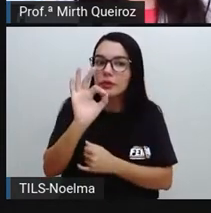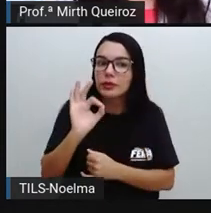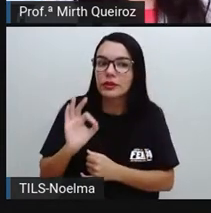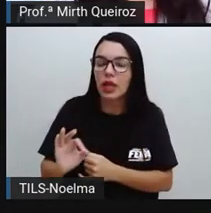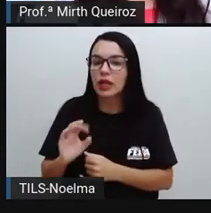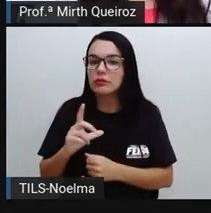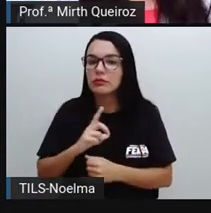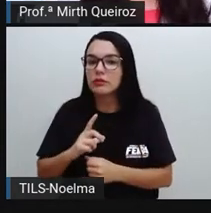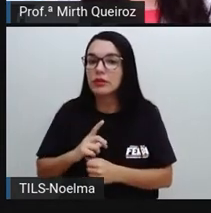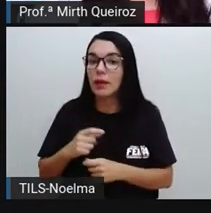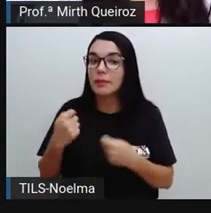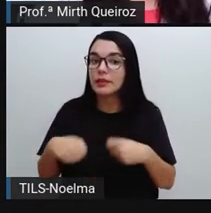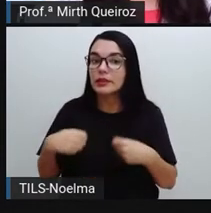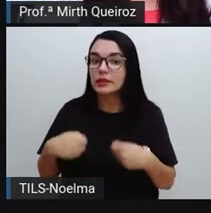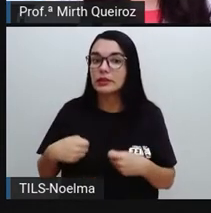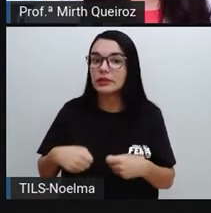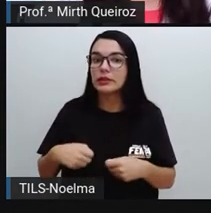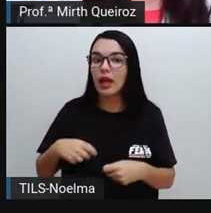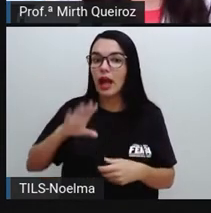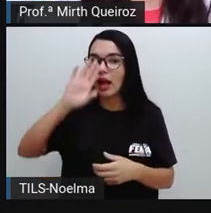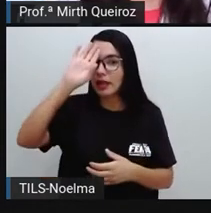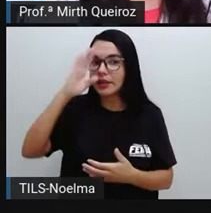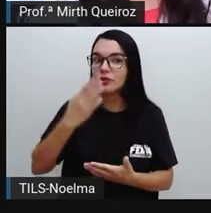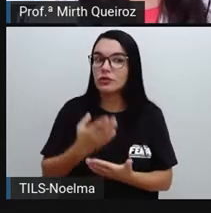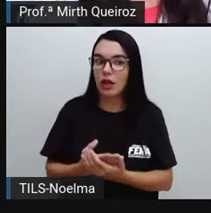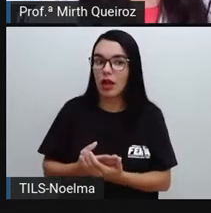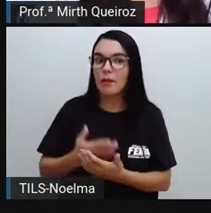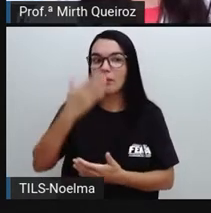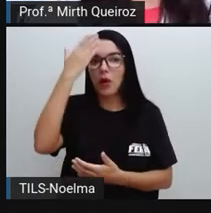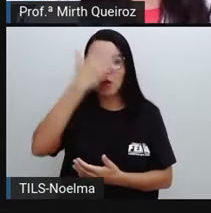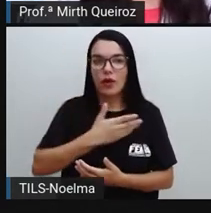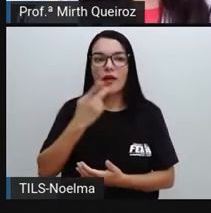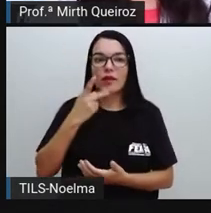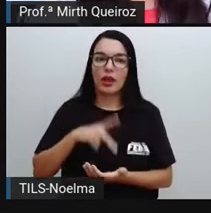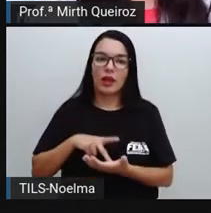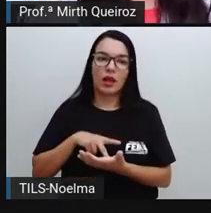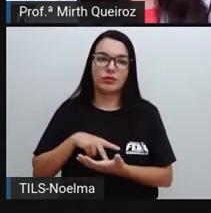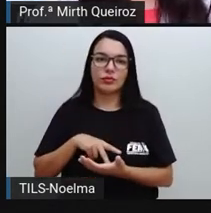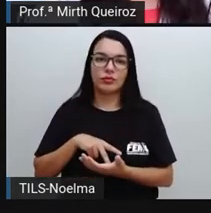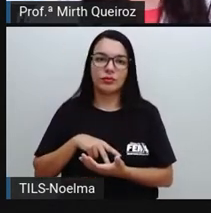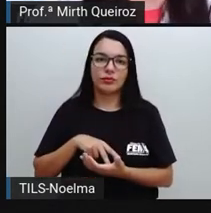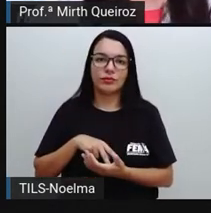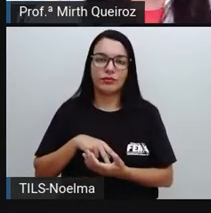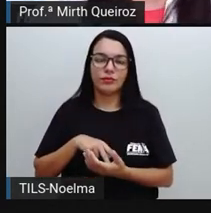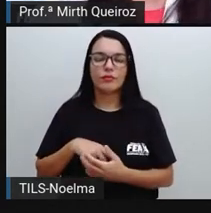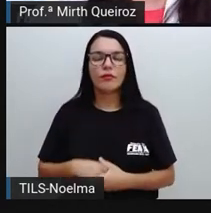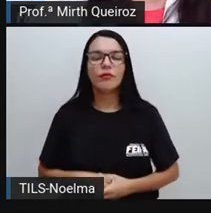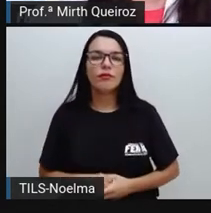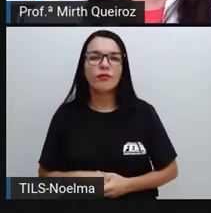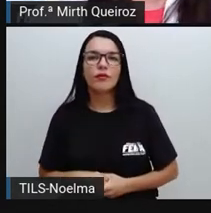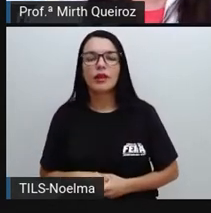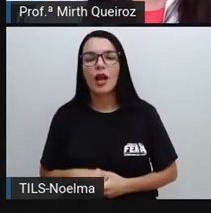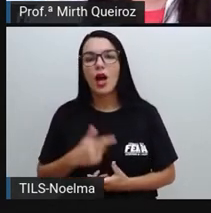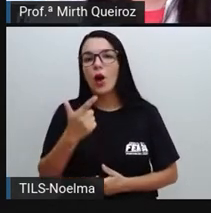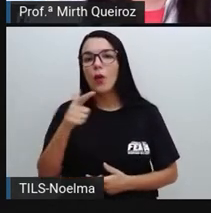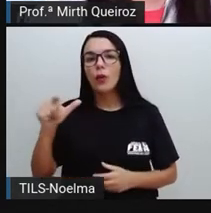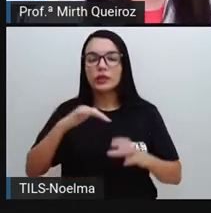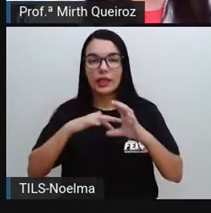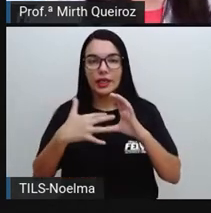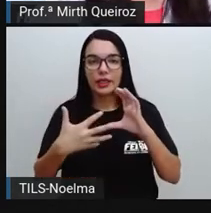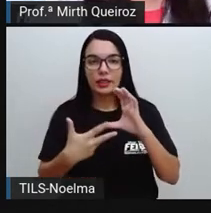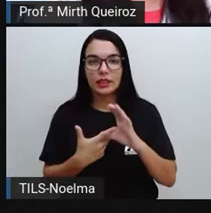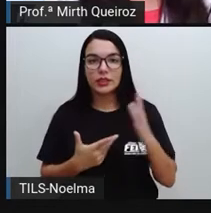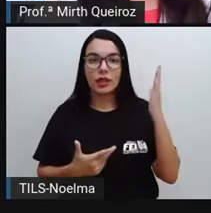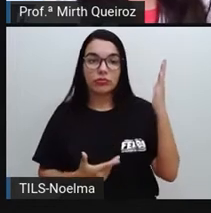de fontes seguras, confiáveis. O ponto de vista bem objetivo é outra característica aí desse